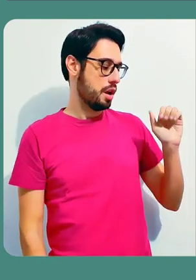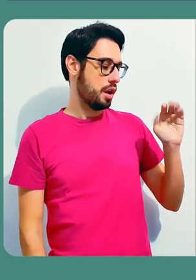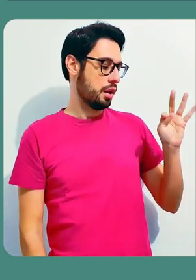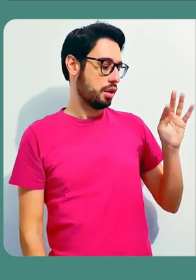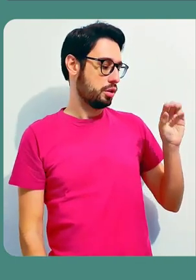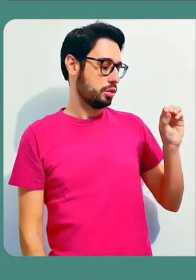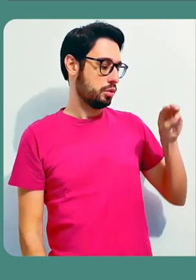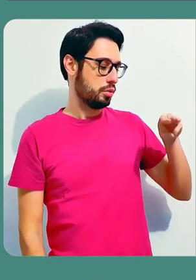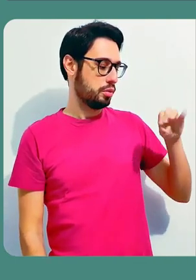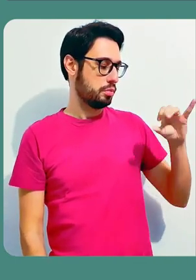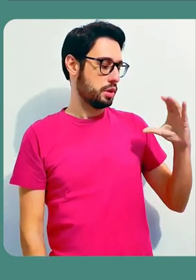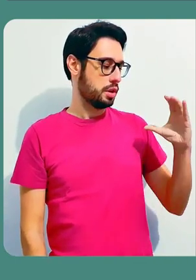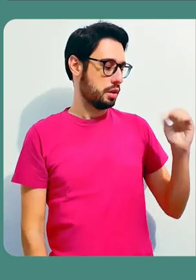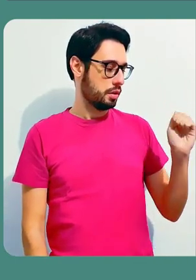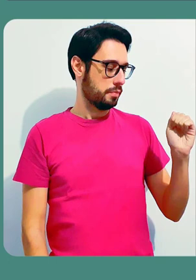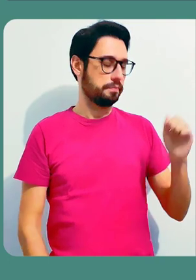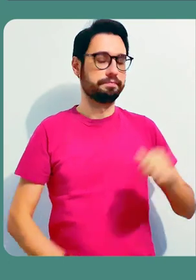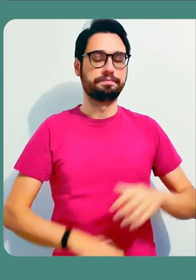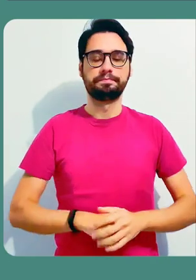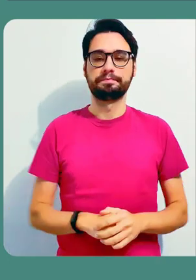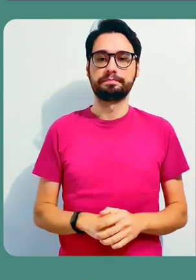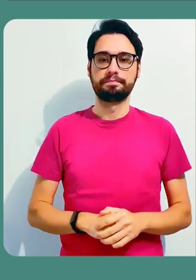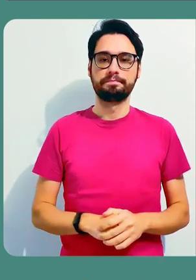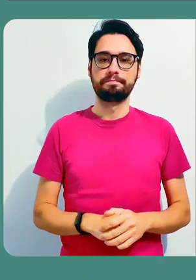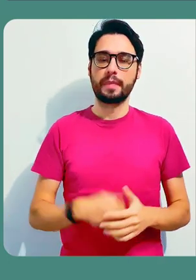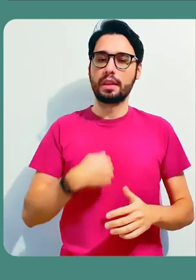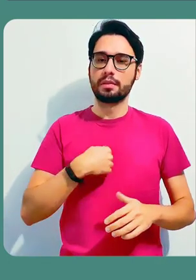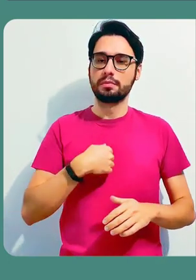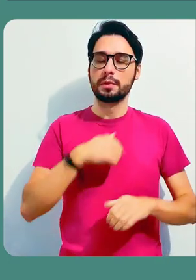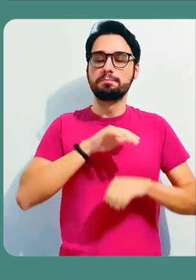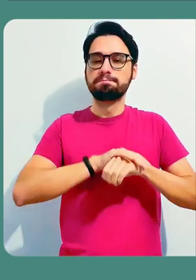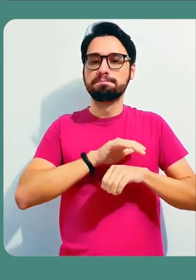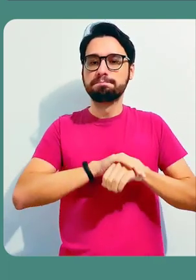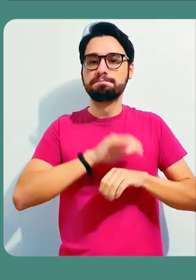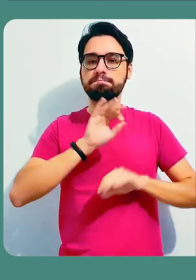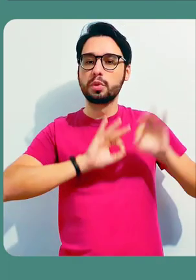teoria atômica. Eu vou abrir aqui para vocês verem como ficou esta atividade.